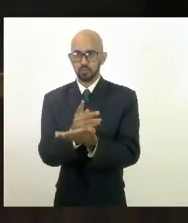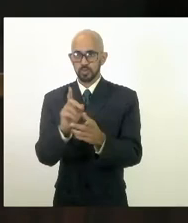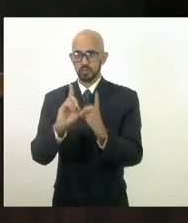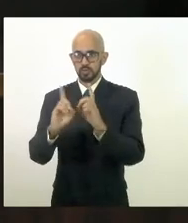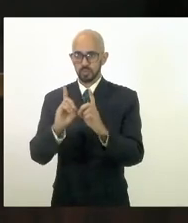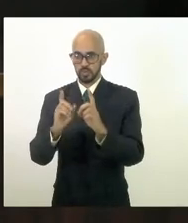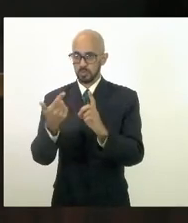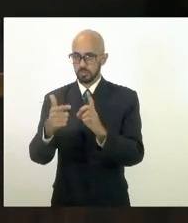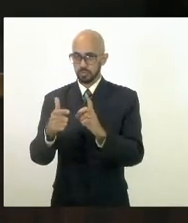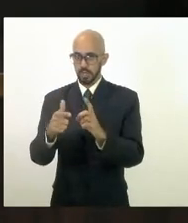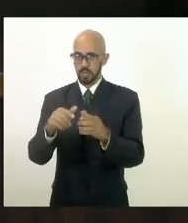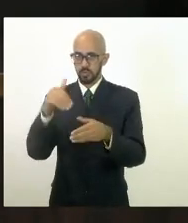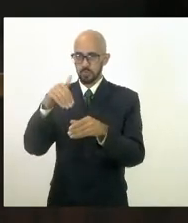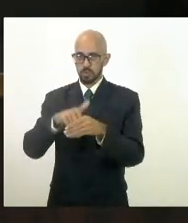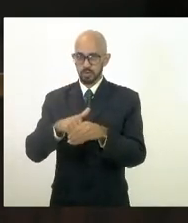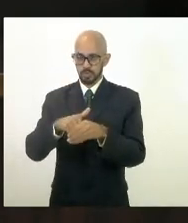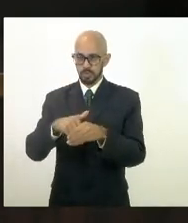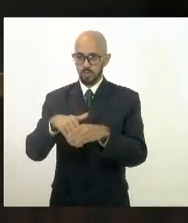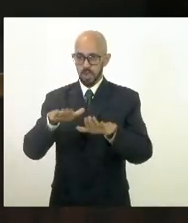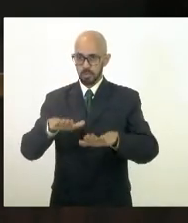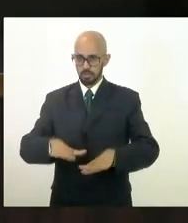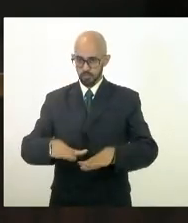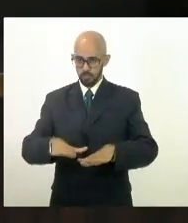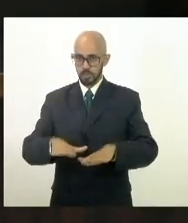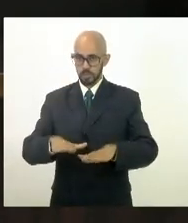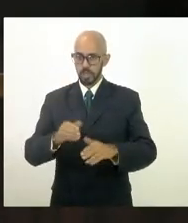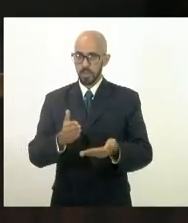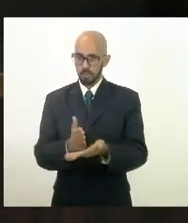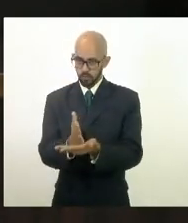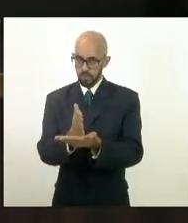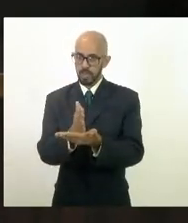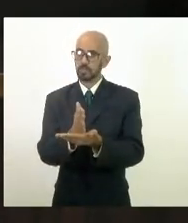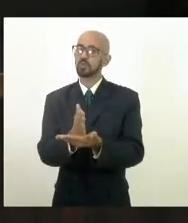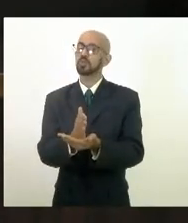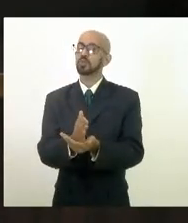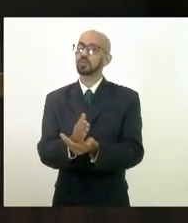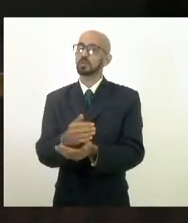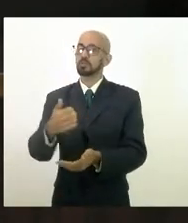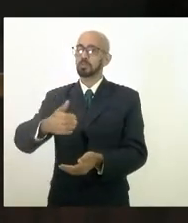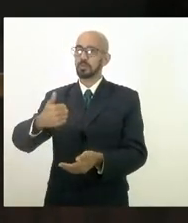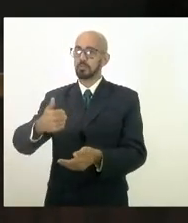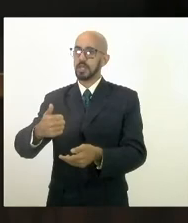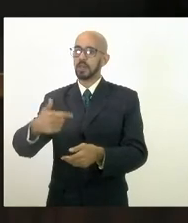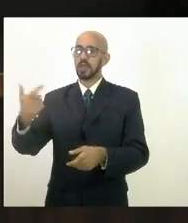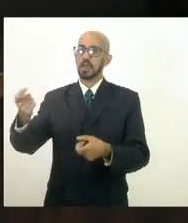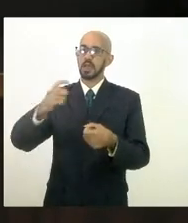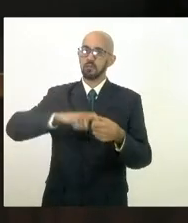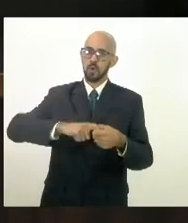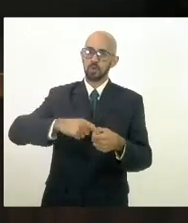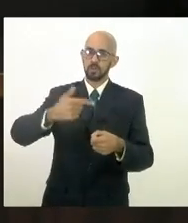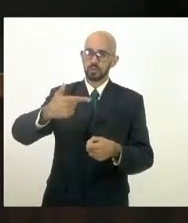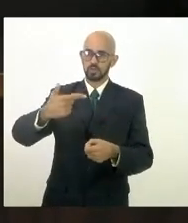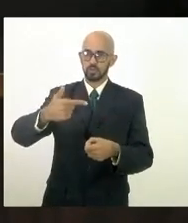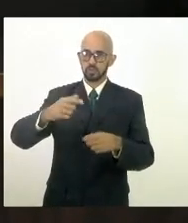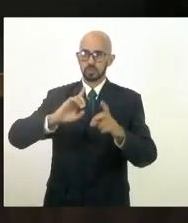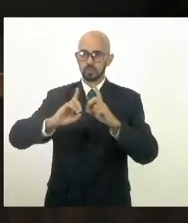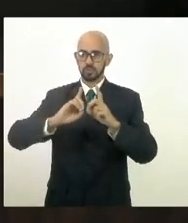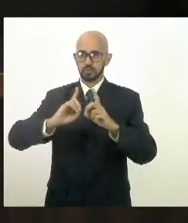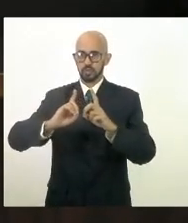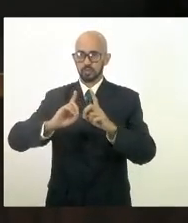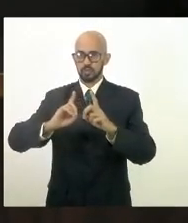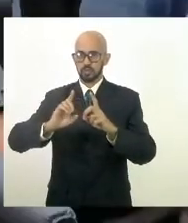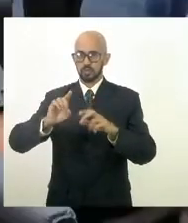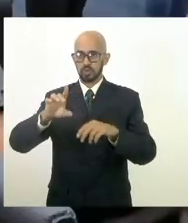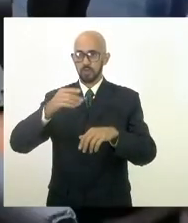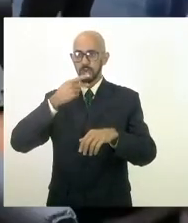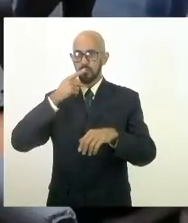encerra a discussão em votação os senhores que aprovam permaneçam como estão aprovados em primeira retornem em segunda discussão só pedir para ver se tem